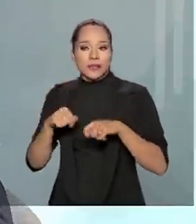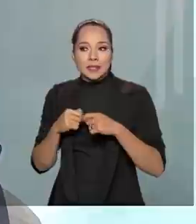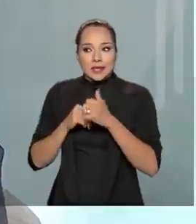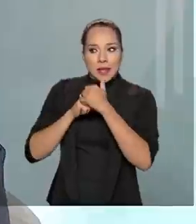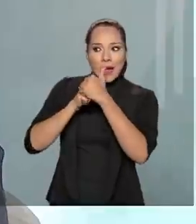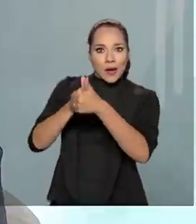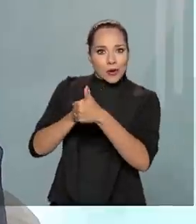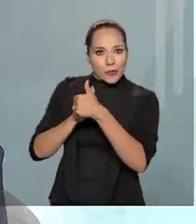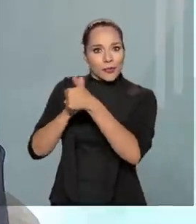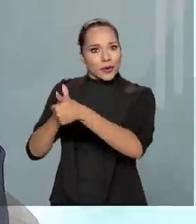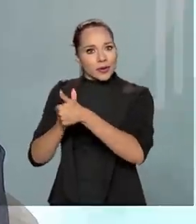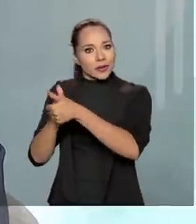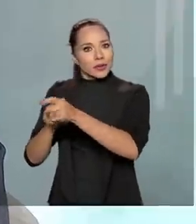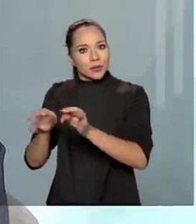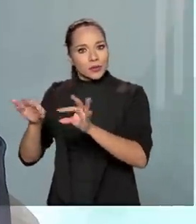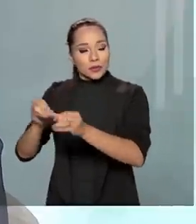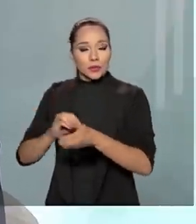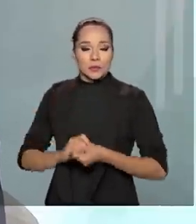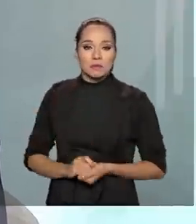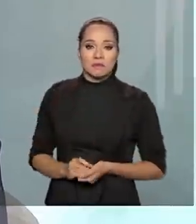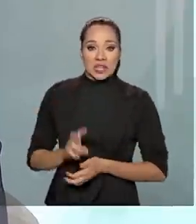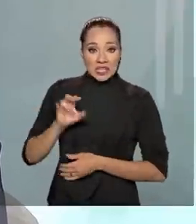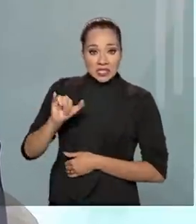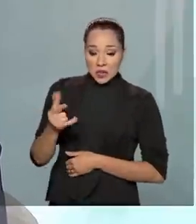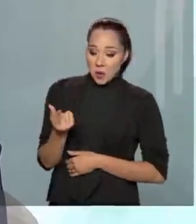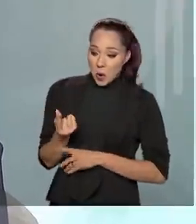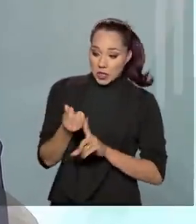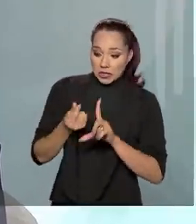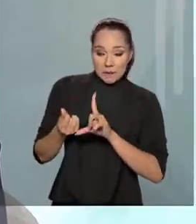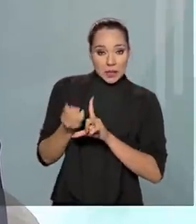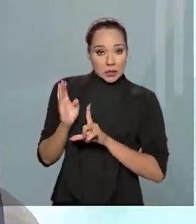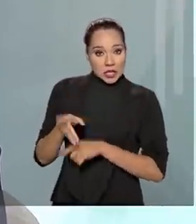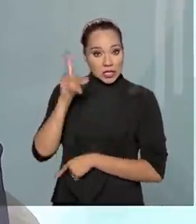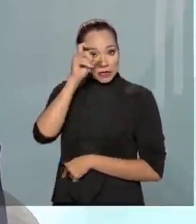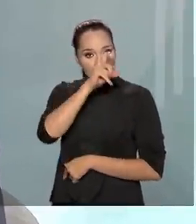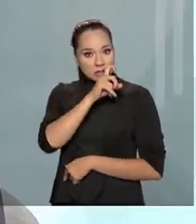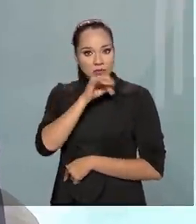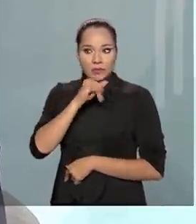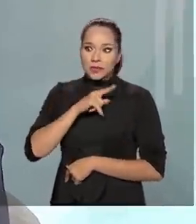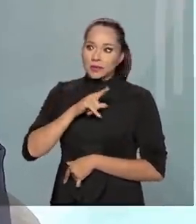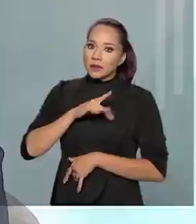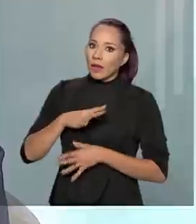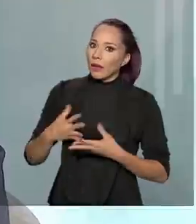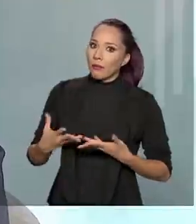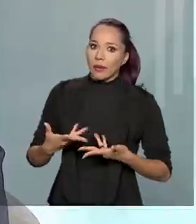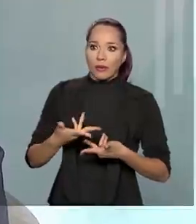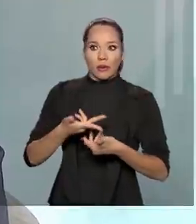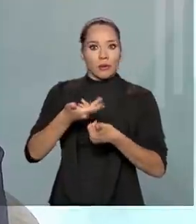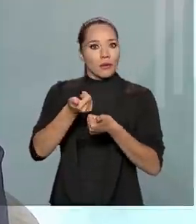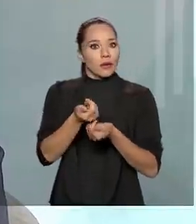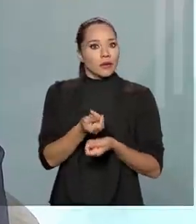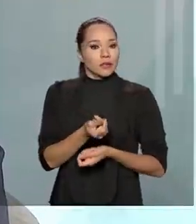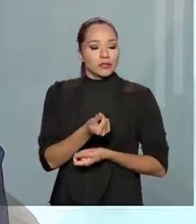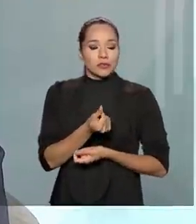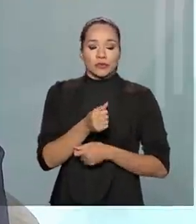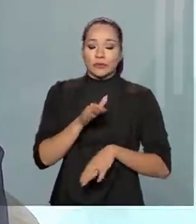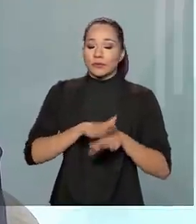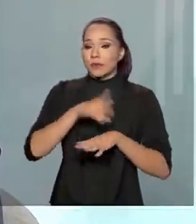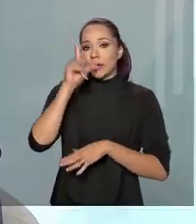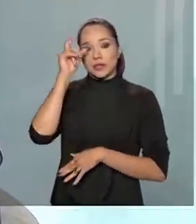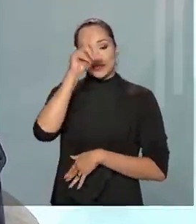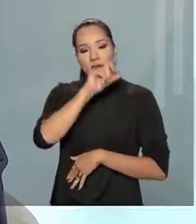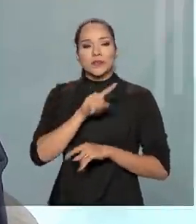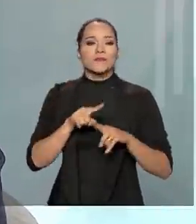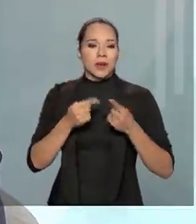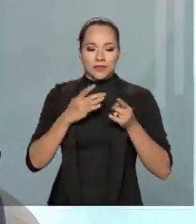que acompanhando todos esses recursos. Se com o orçamento já é difícil, quando a tem um incremento do orçamento, o trabalho se torna mais difícil.